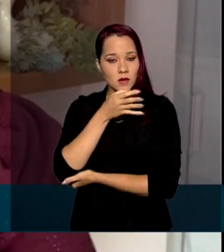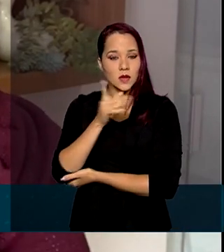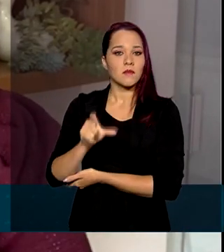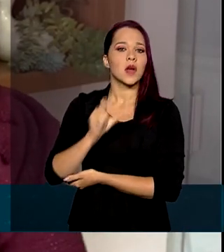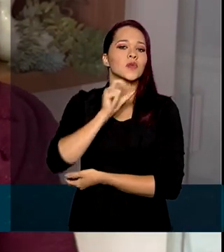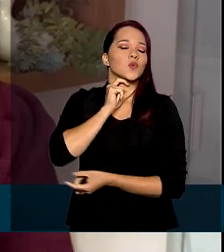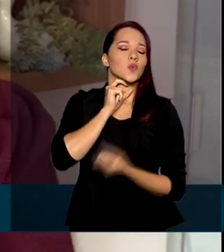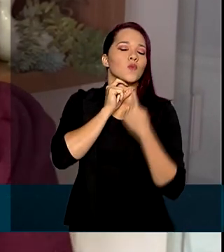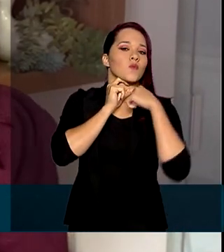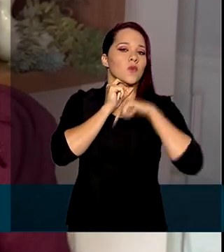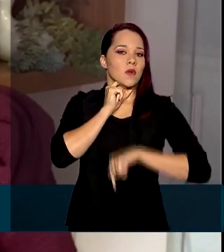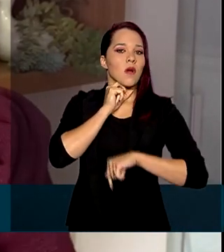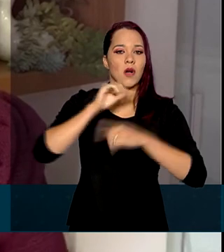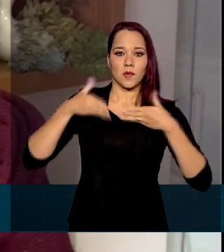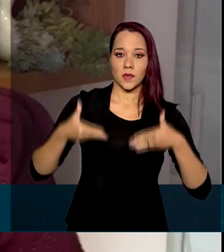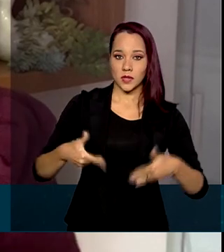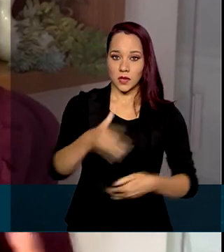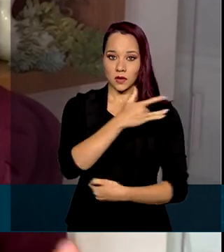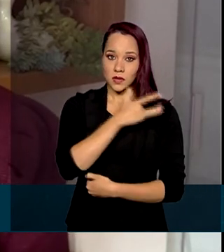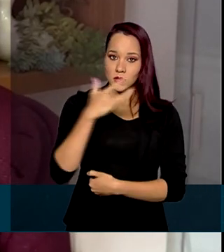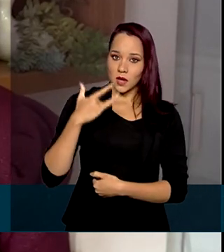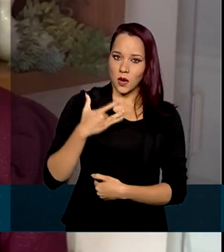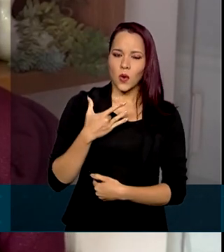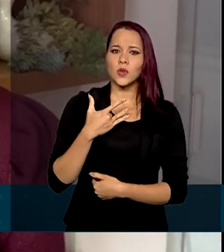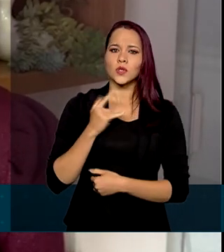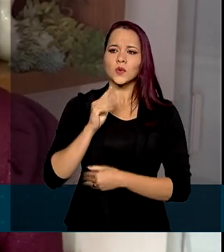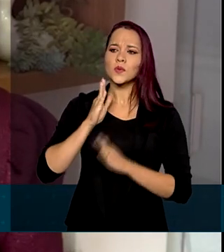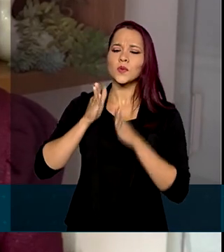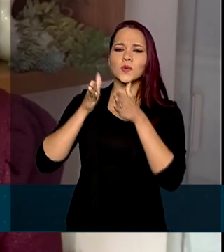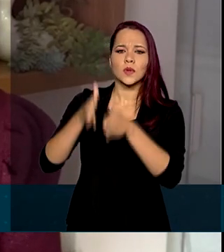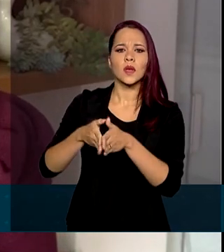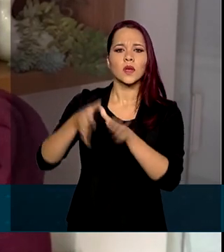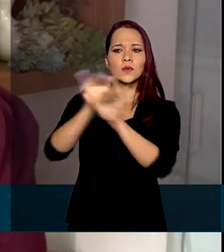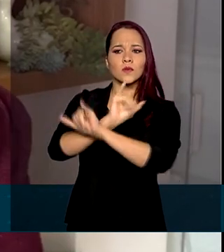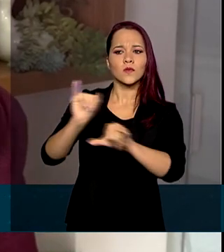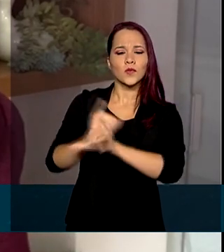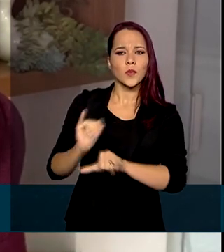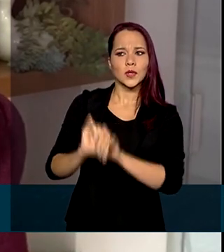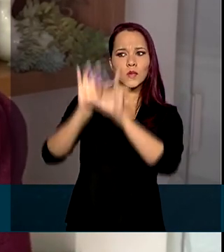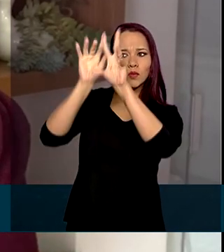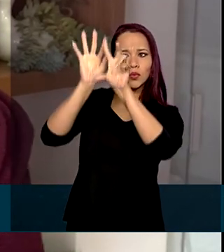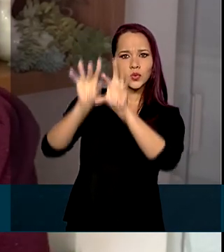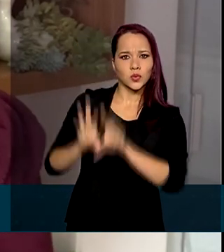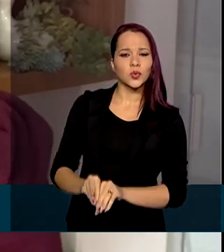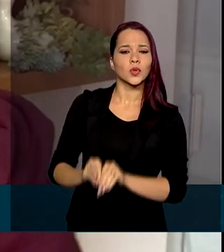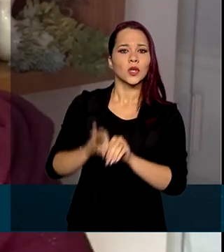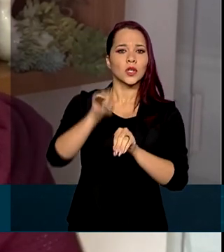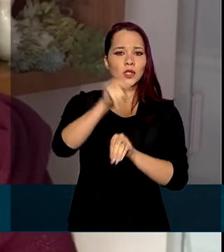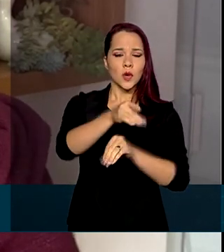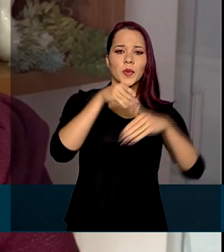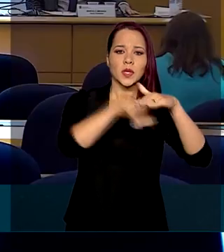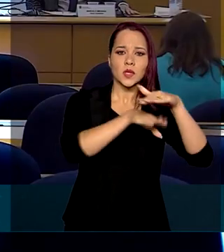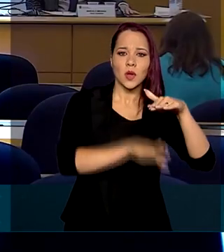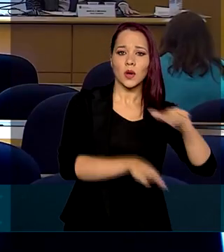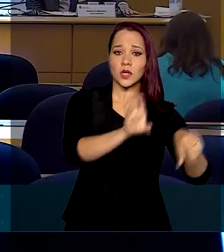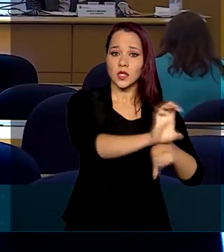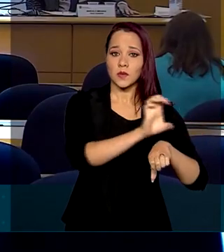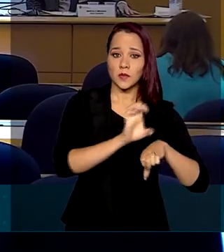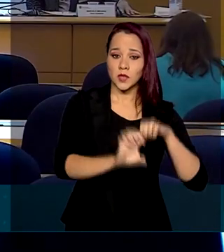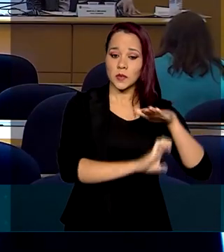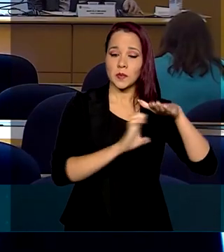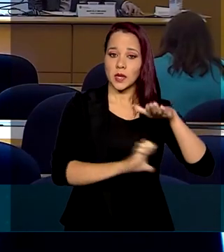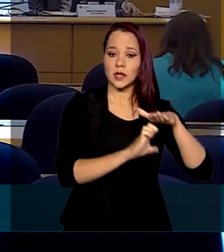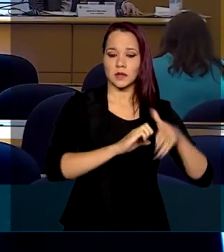intubação, o Ministério da Saúde centralizou as informações sobre estoques de empresas nacionais. Com